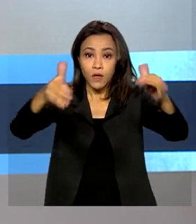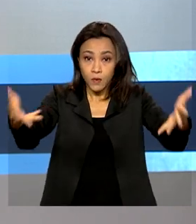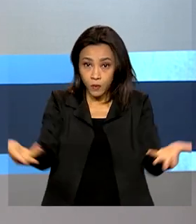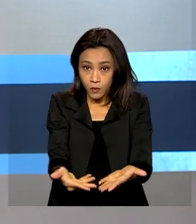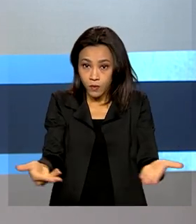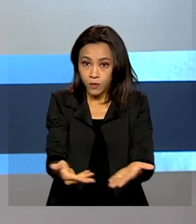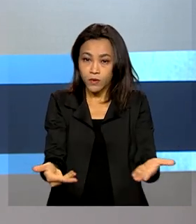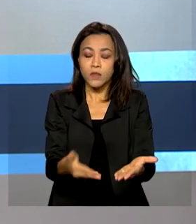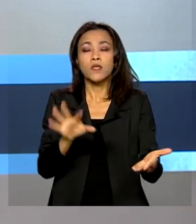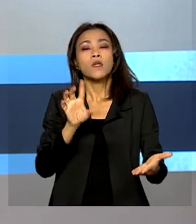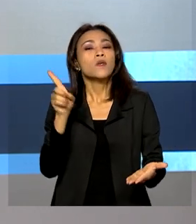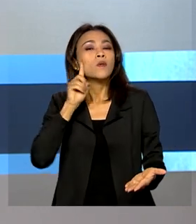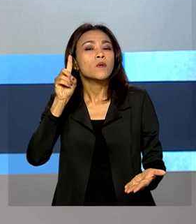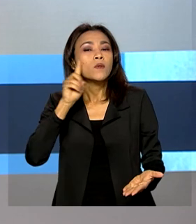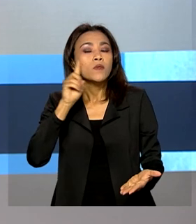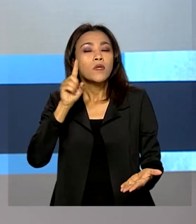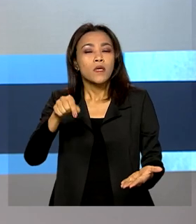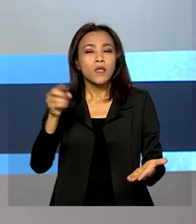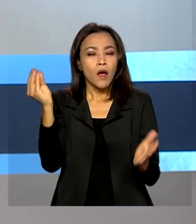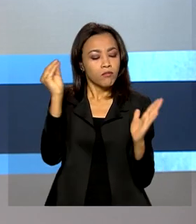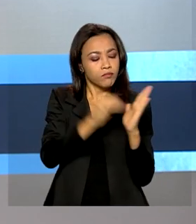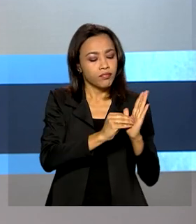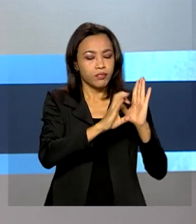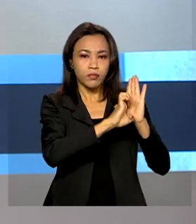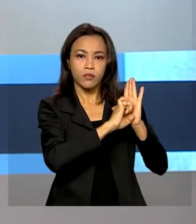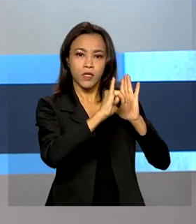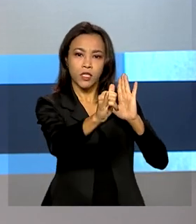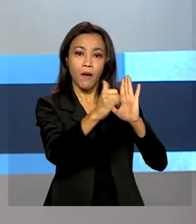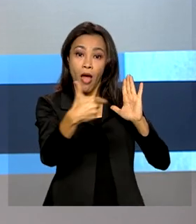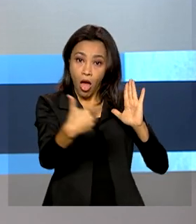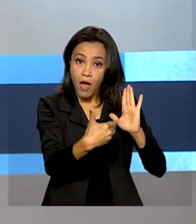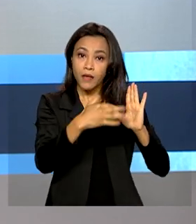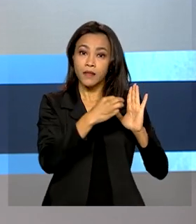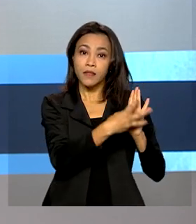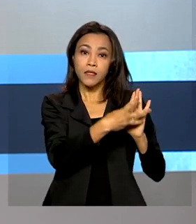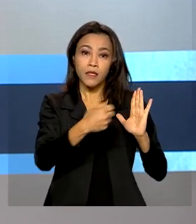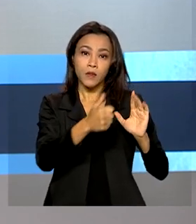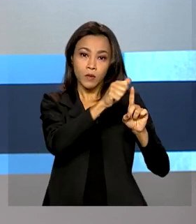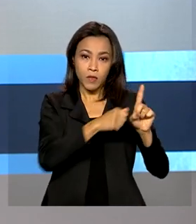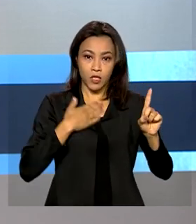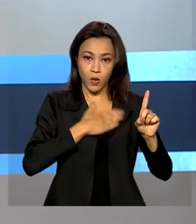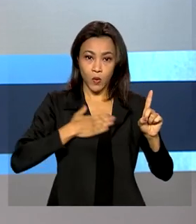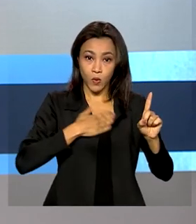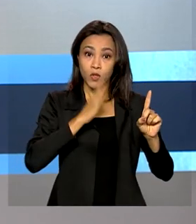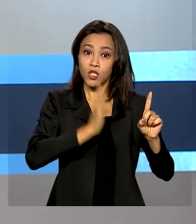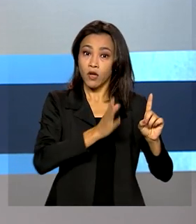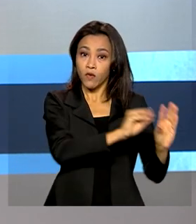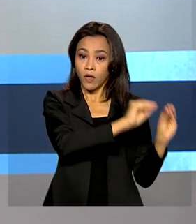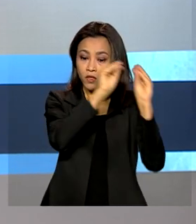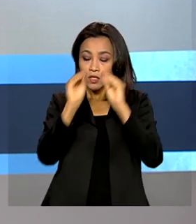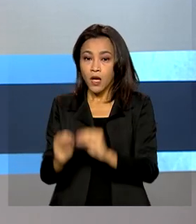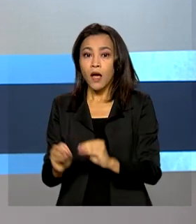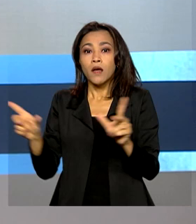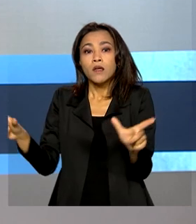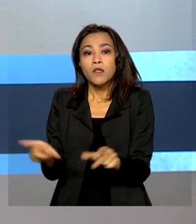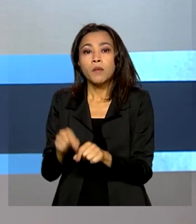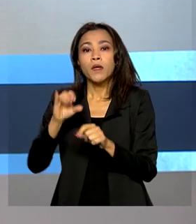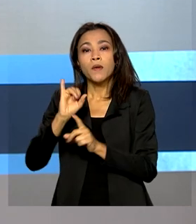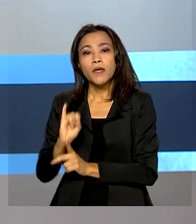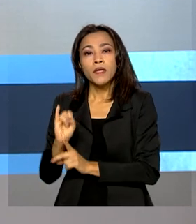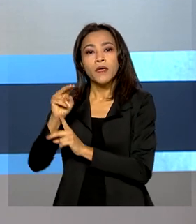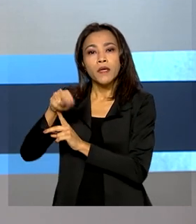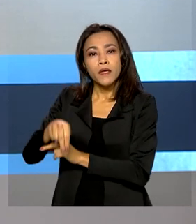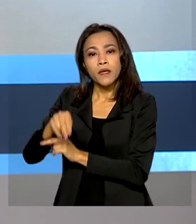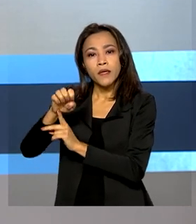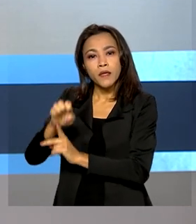A data inicial prevista em edital era 31 de agosto e foi adiada pelo INEP, o Instituto Nacional de Estudos e Pesquisas